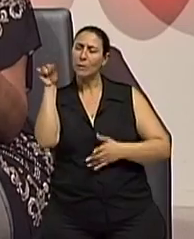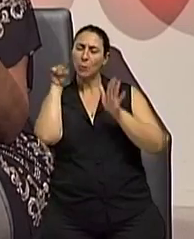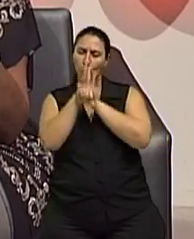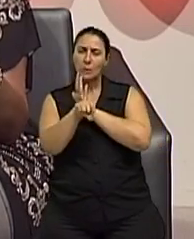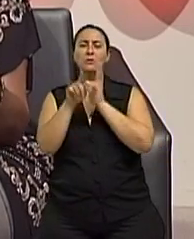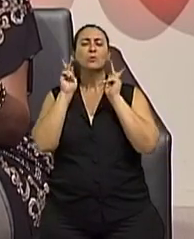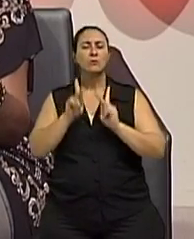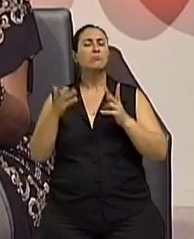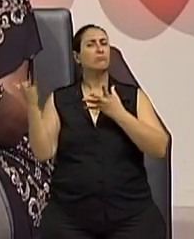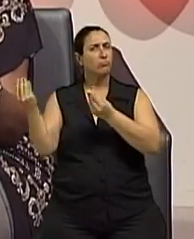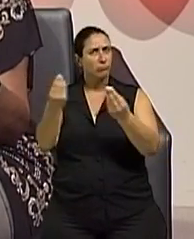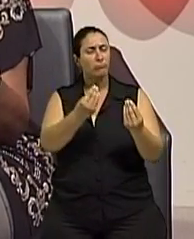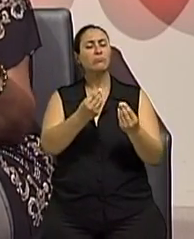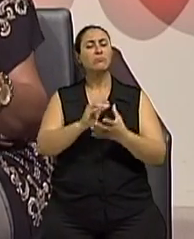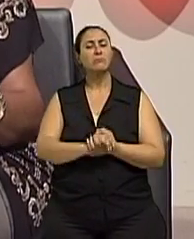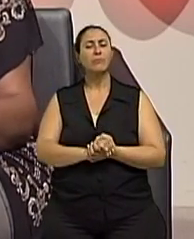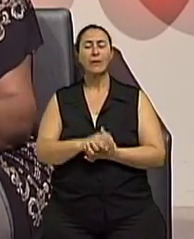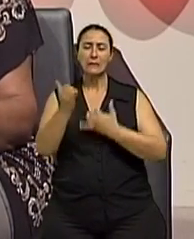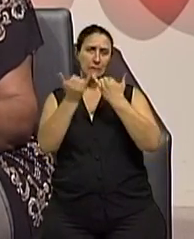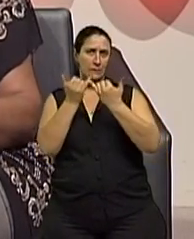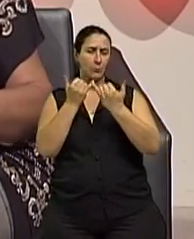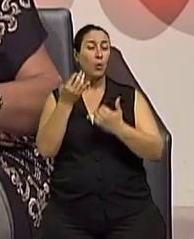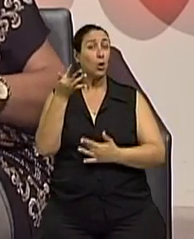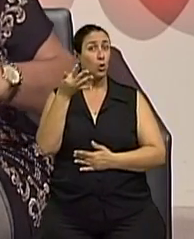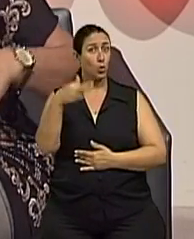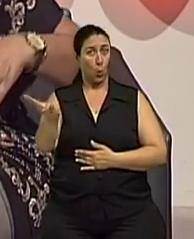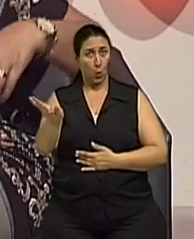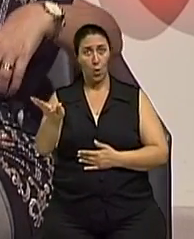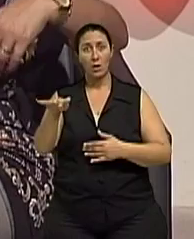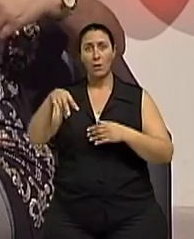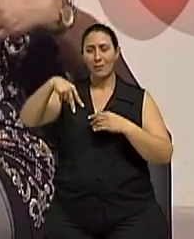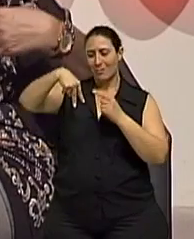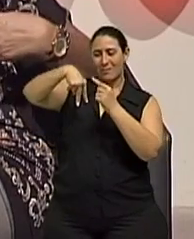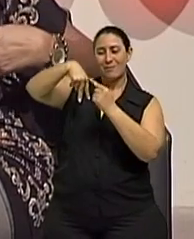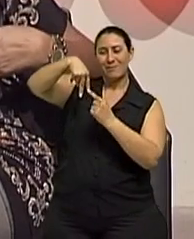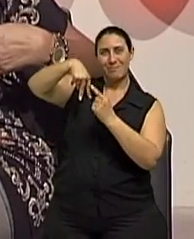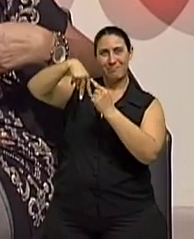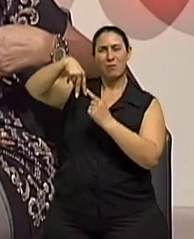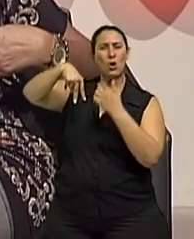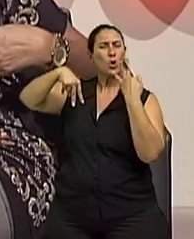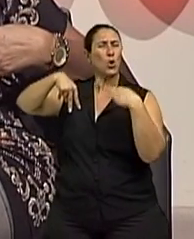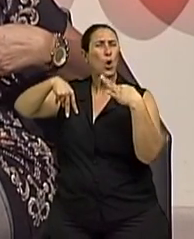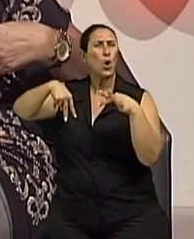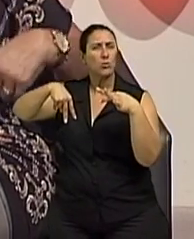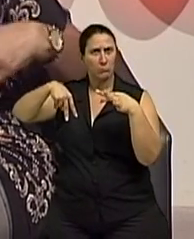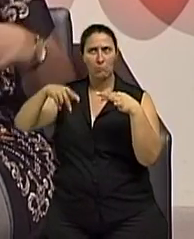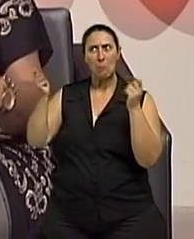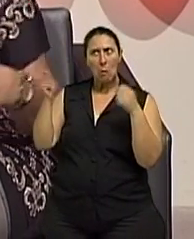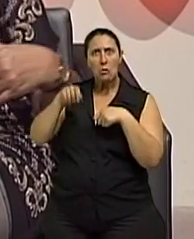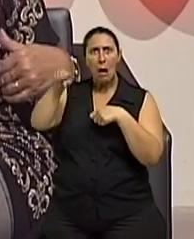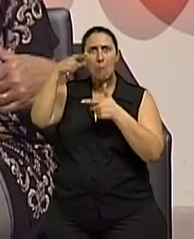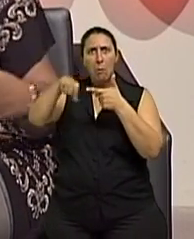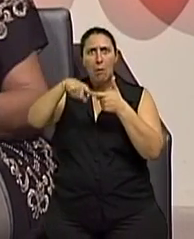são questionamentos, assim, uma dor na perna pode ser um sinalizador de que a pessoa tem algo no quadril? Já que